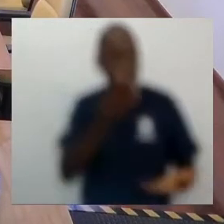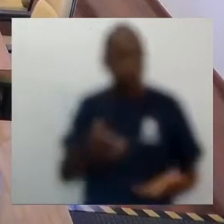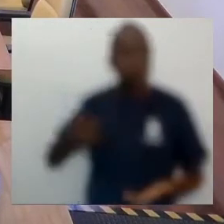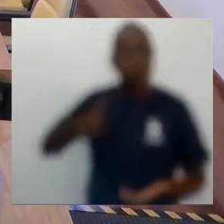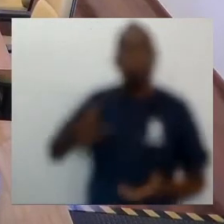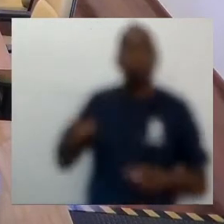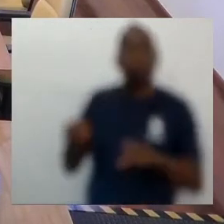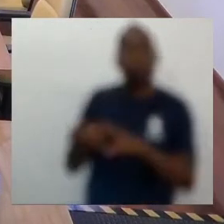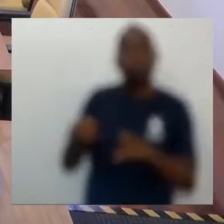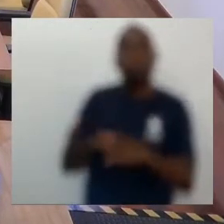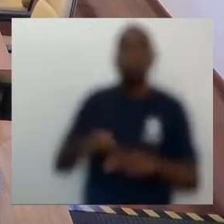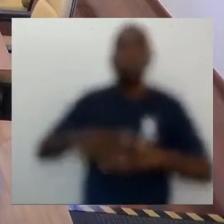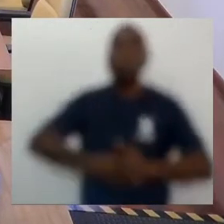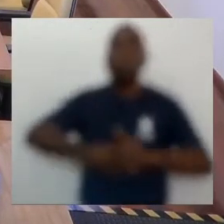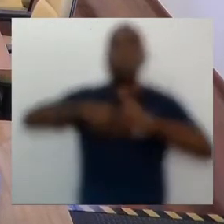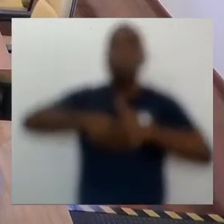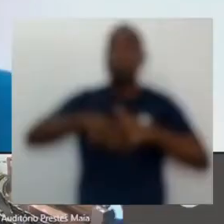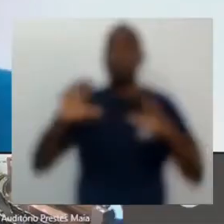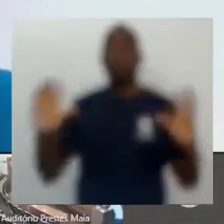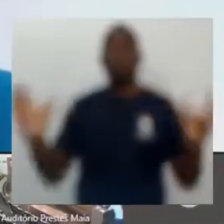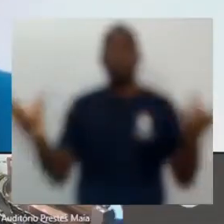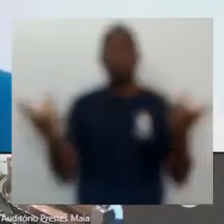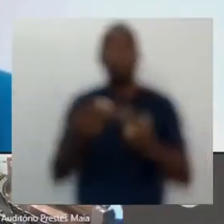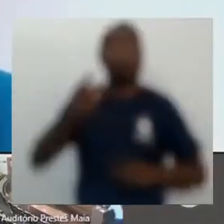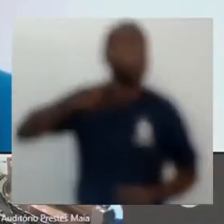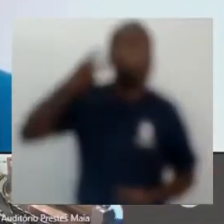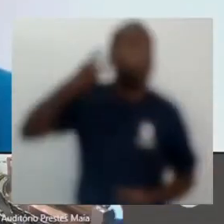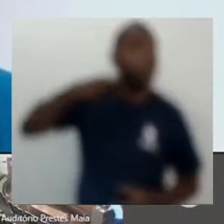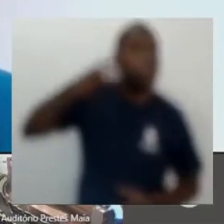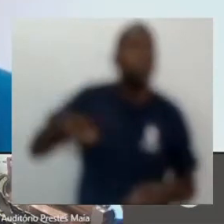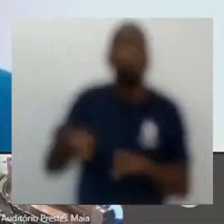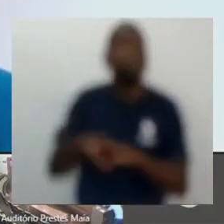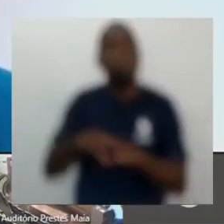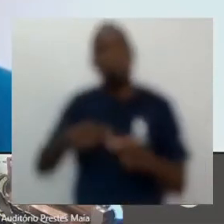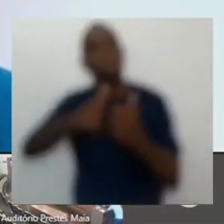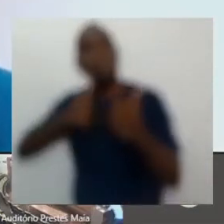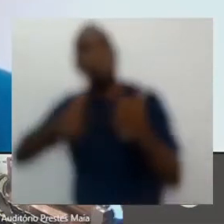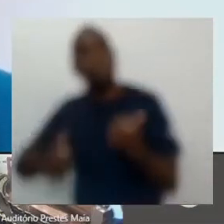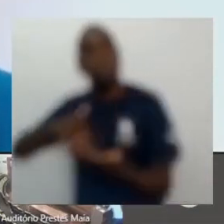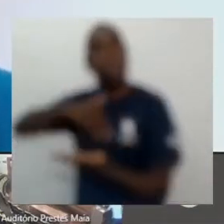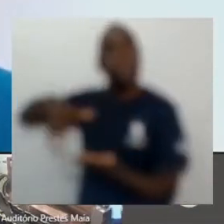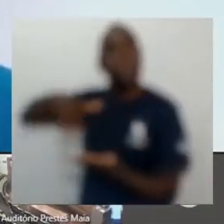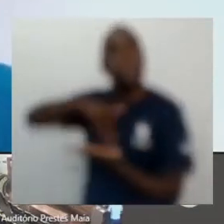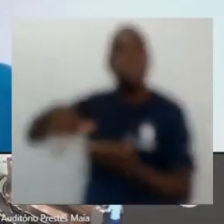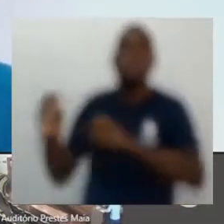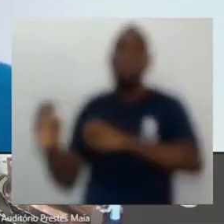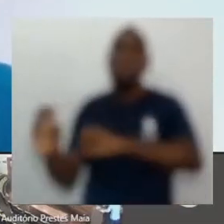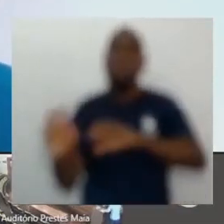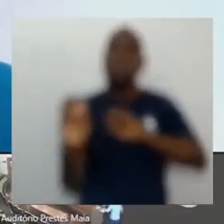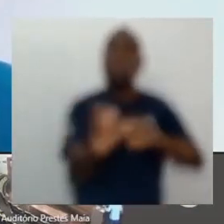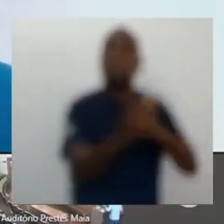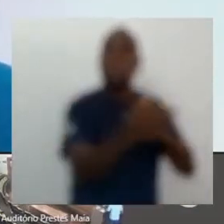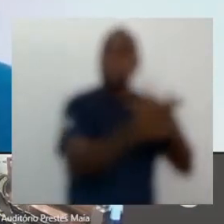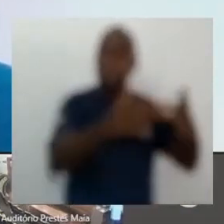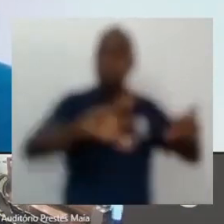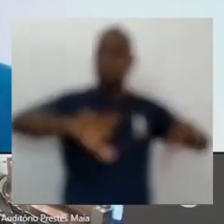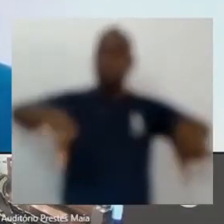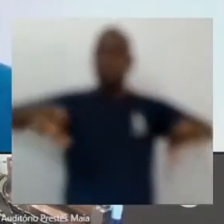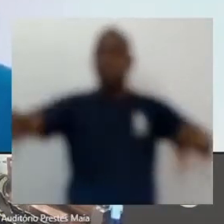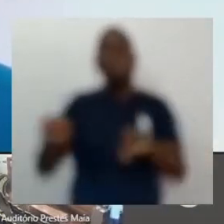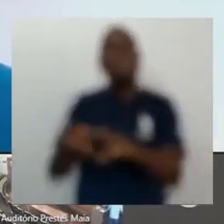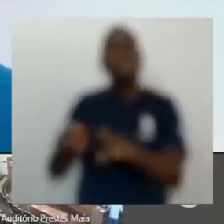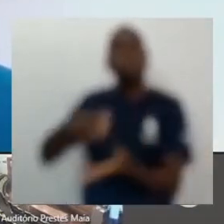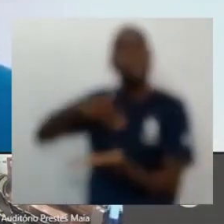estendo com os cumprimentos aos demais vereadores, demais representantes das Secretarias Municipais de Educação e outras